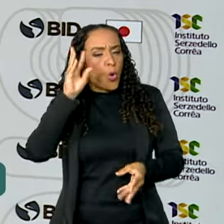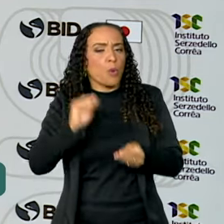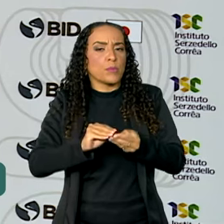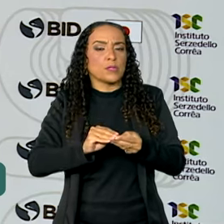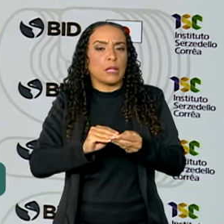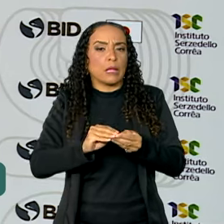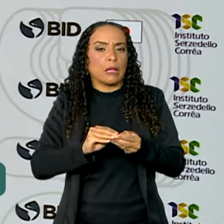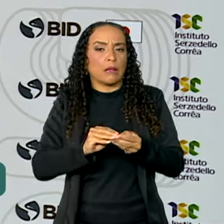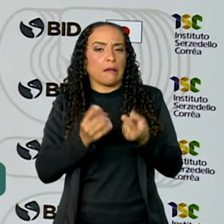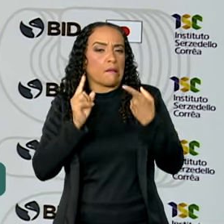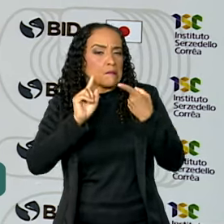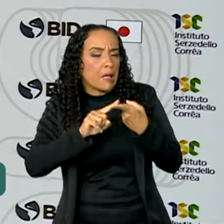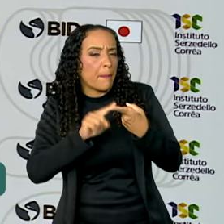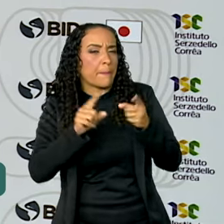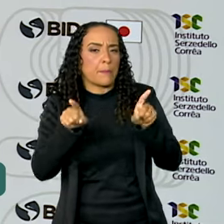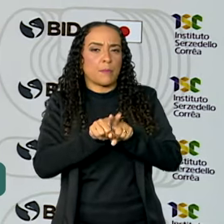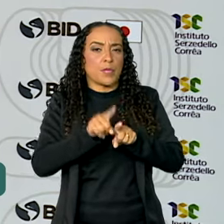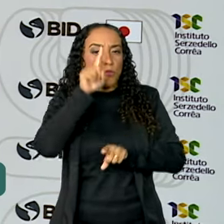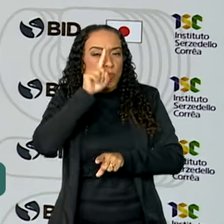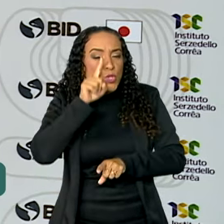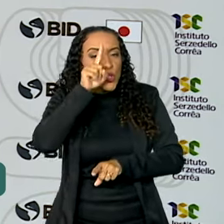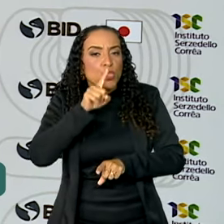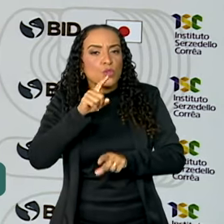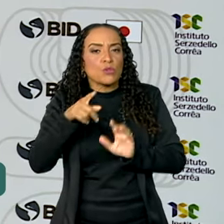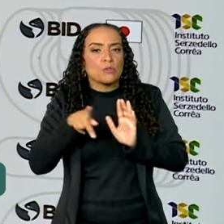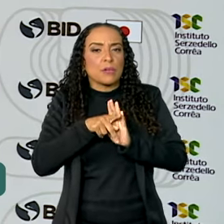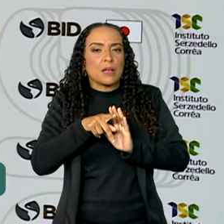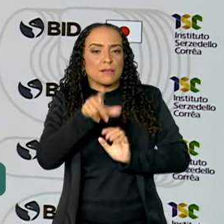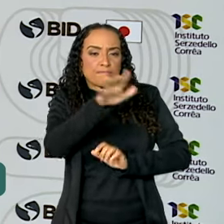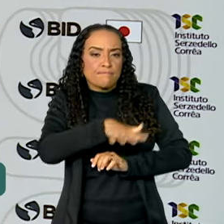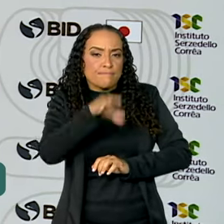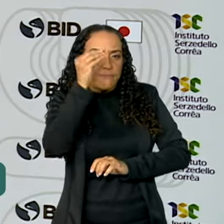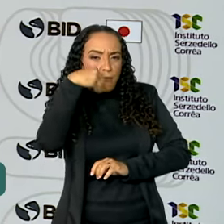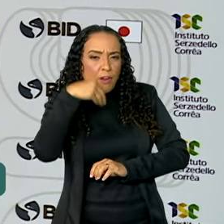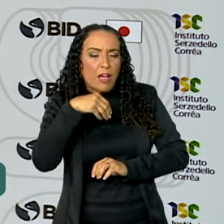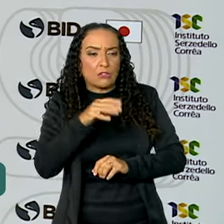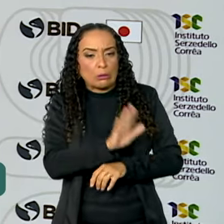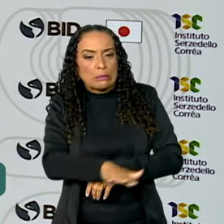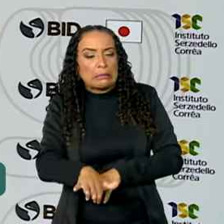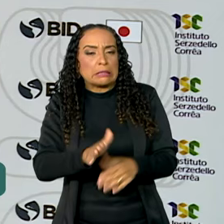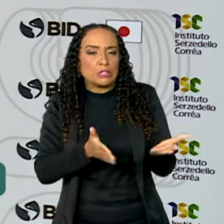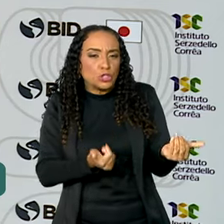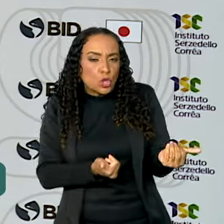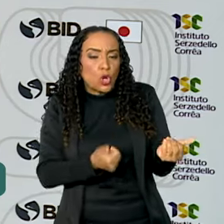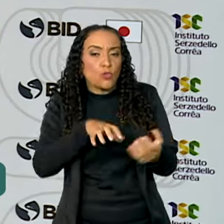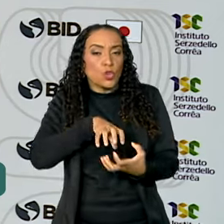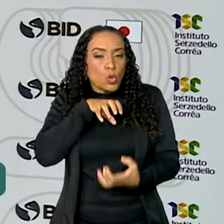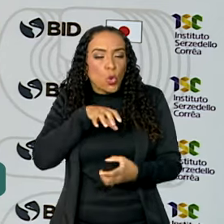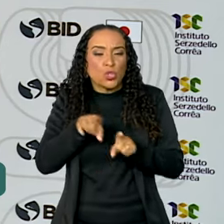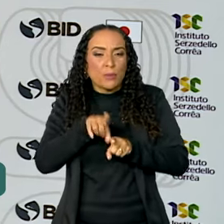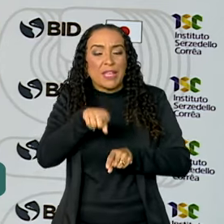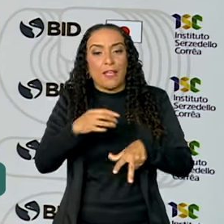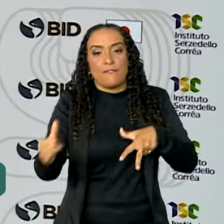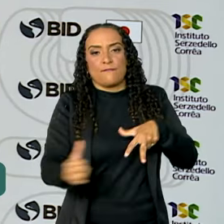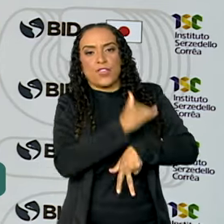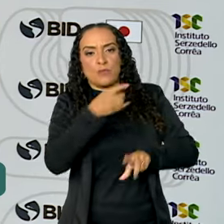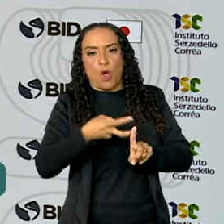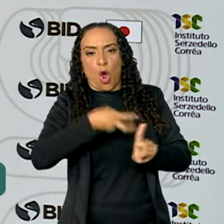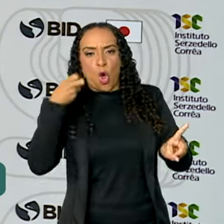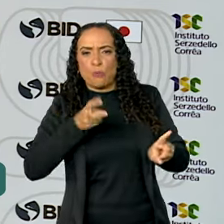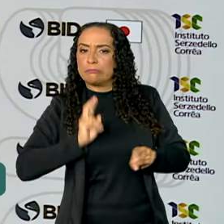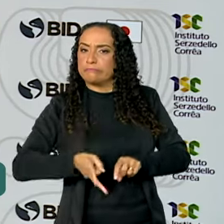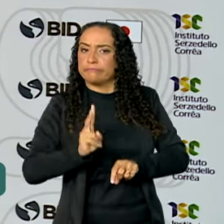as ameaças, os riscos para os mais frágeis. A gente fala de crianças, adolescentes, idosos, que são vítimas dos golpes,